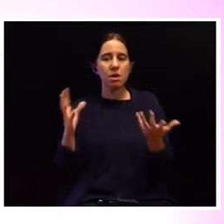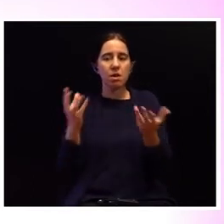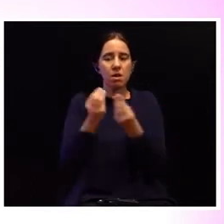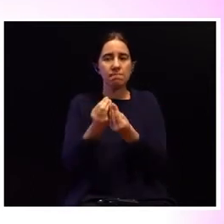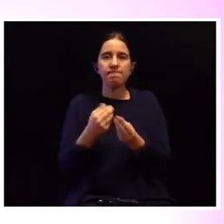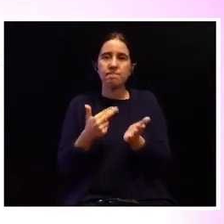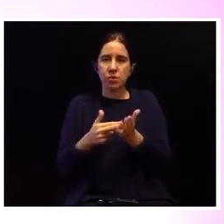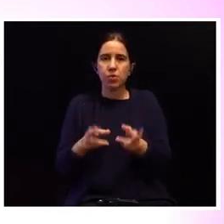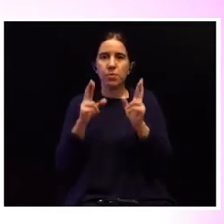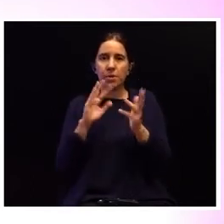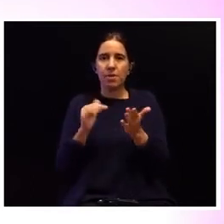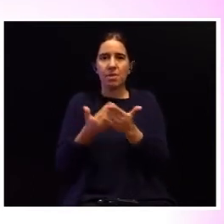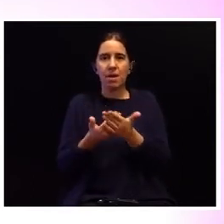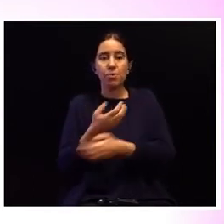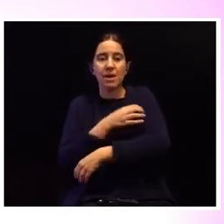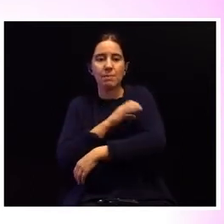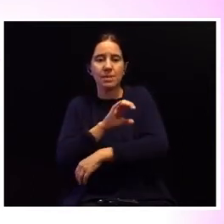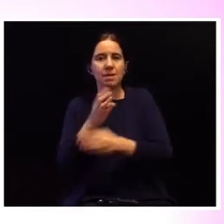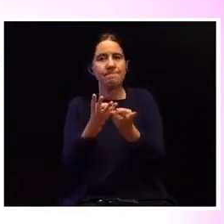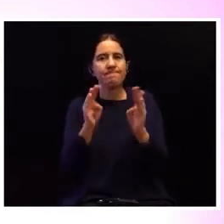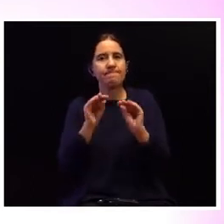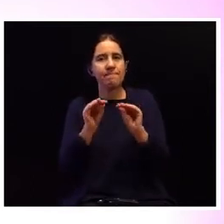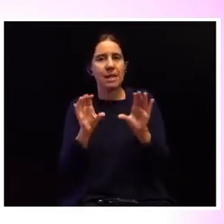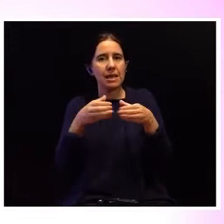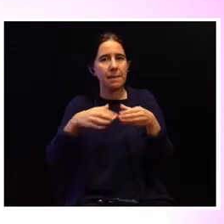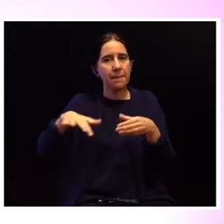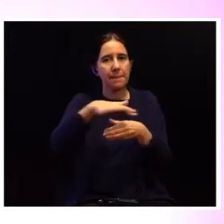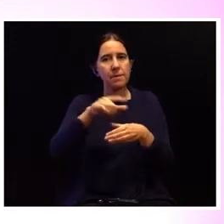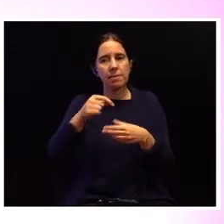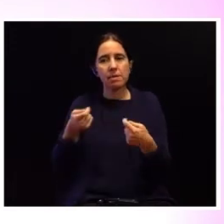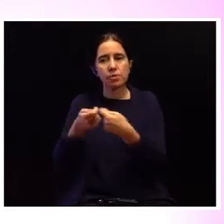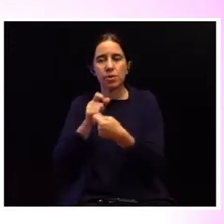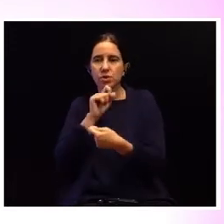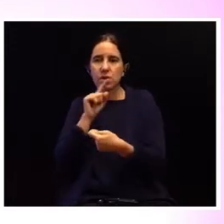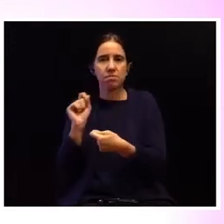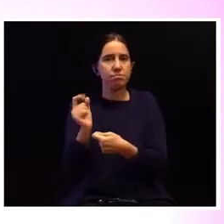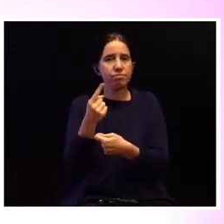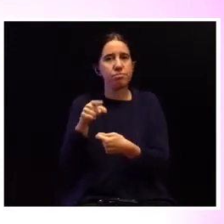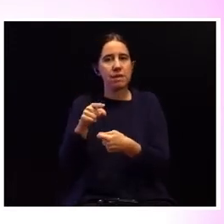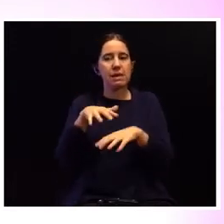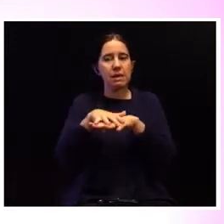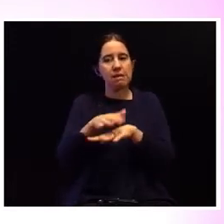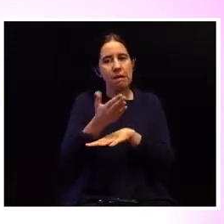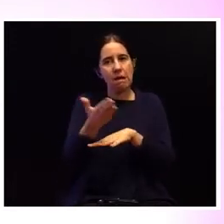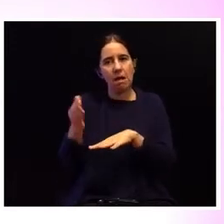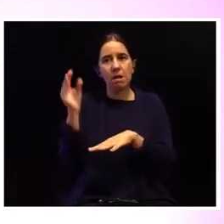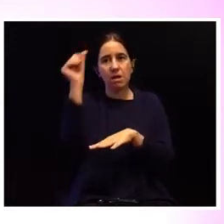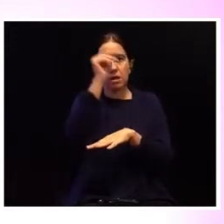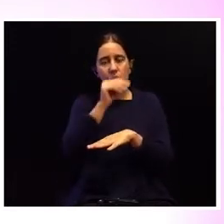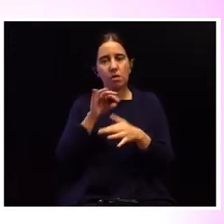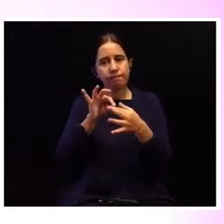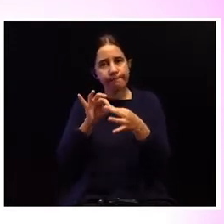espero, se reflita na capacitação das equipas e na eficácia da resposta prestada por redes territorialmente